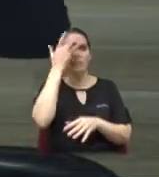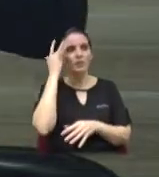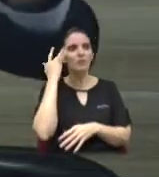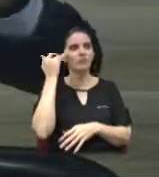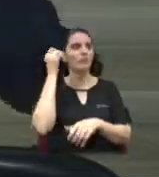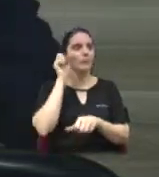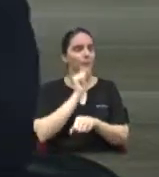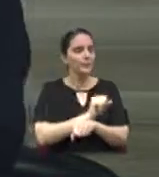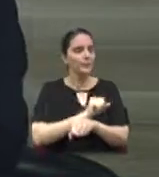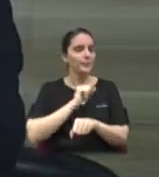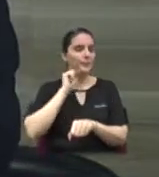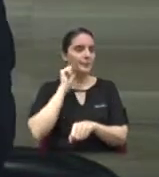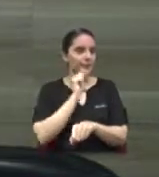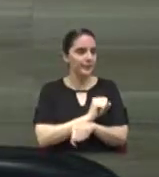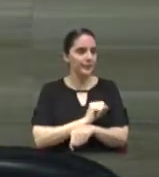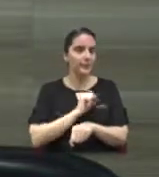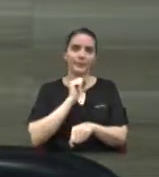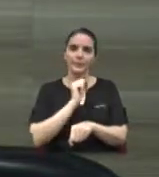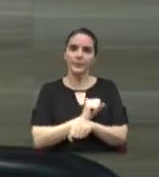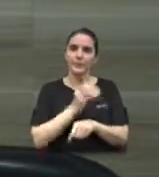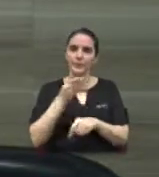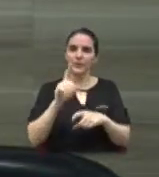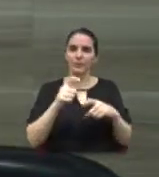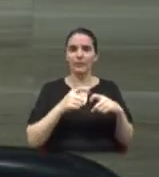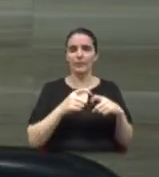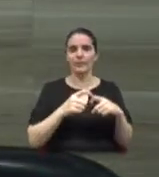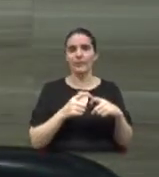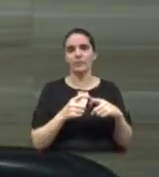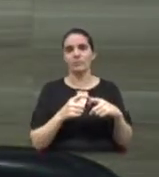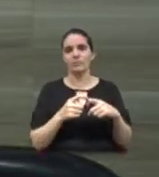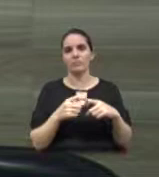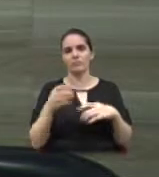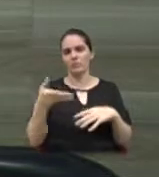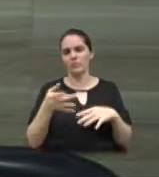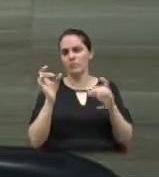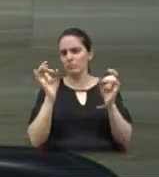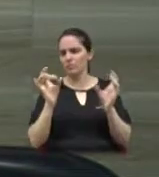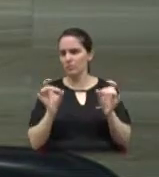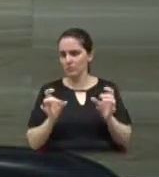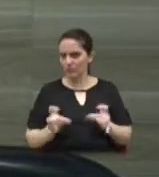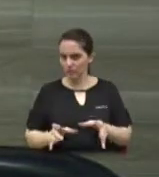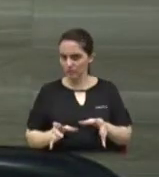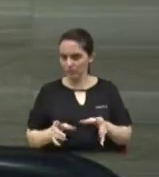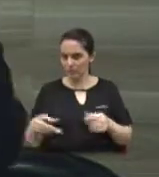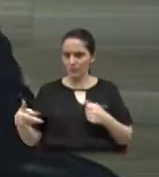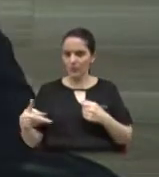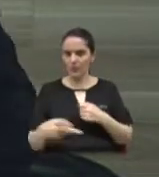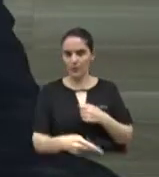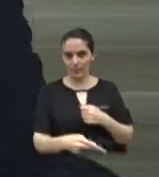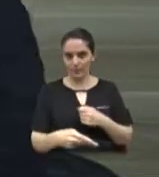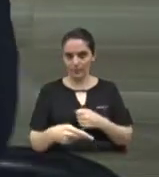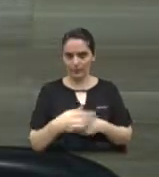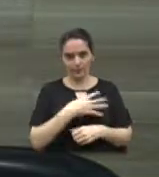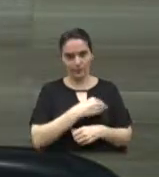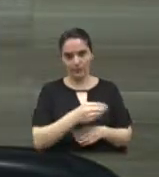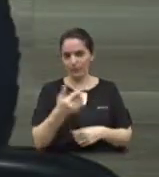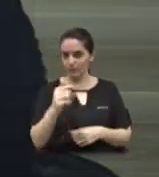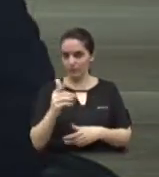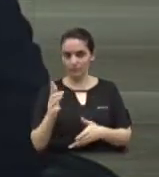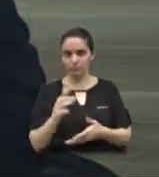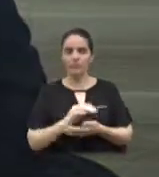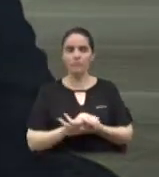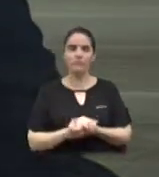sempre a consulta, é que nesse caso é uma coisa mais específica, que seria o procedimento cirúrgico eletivo